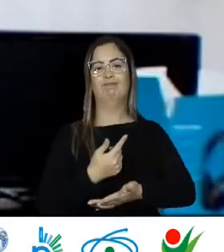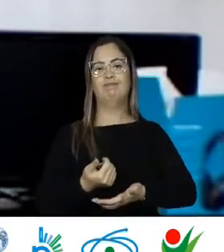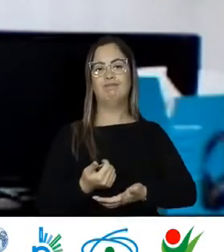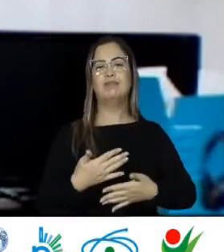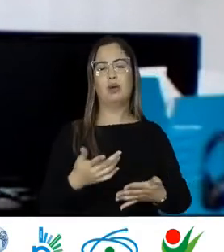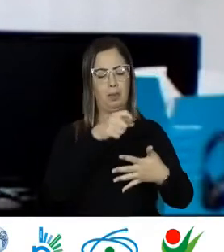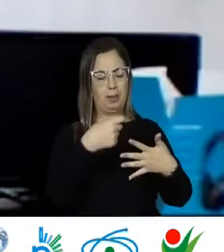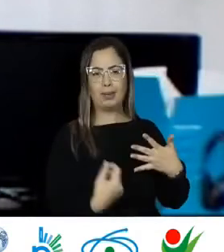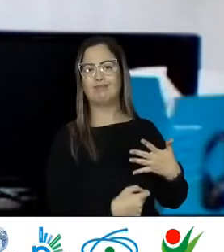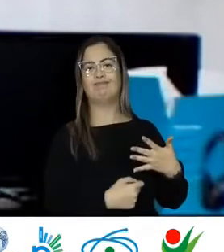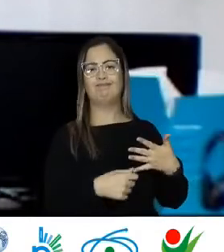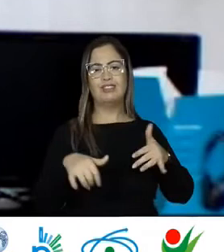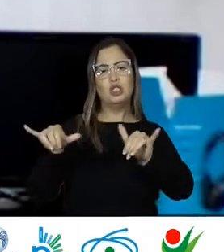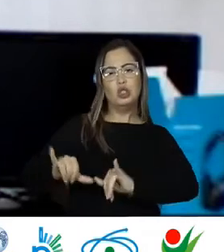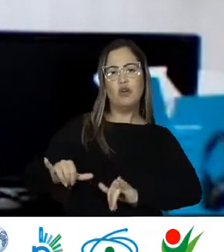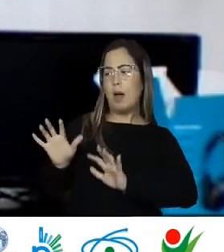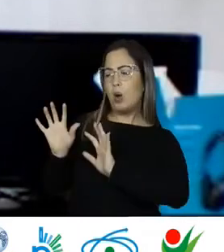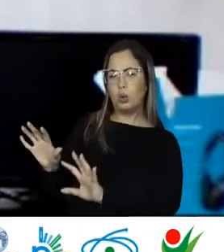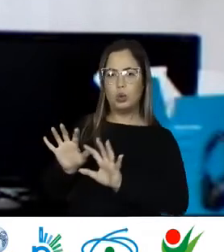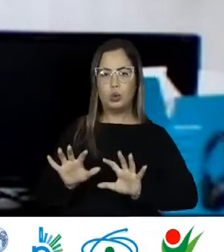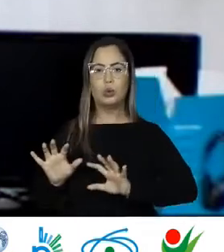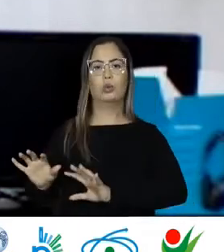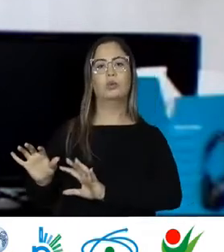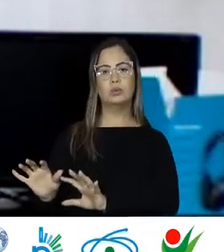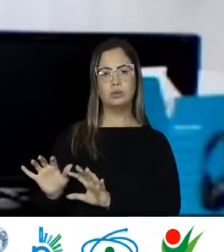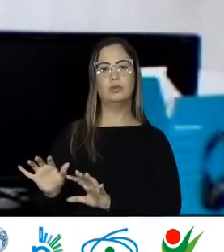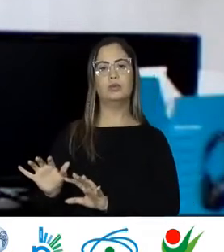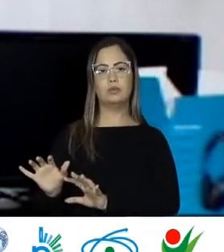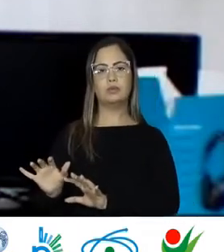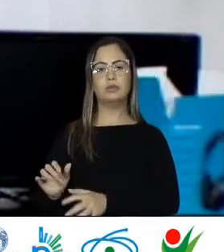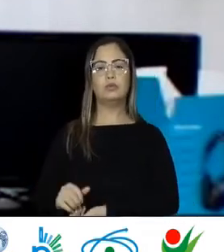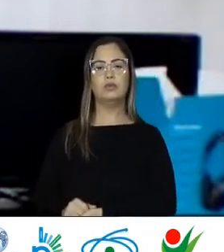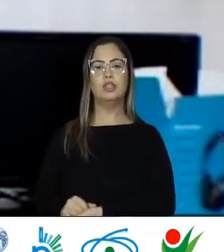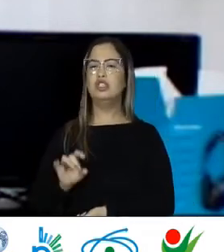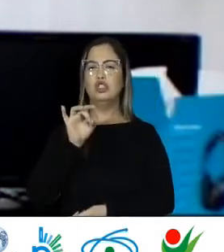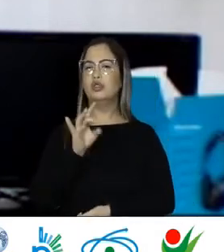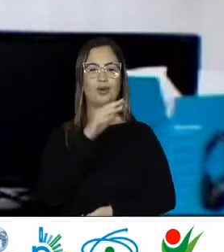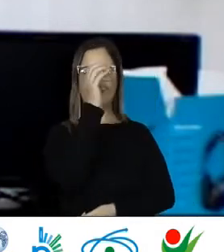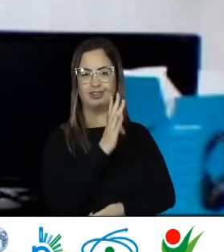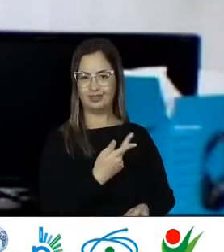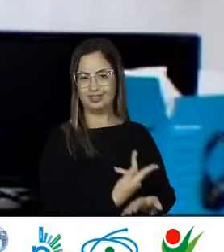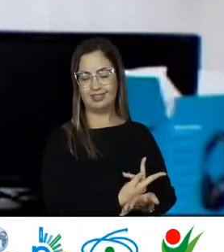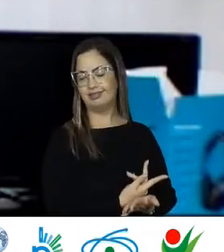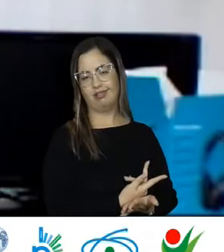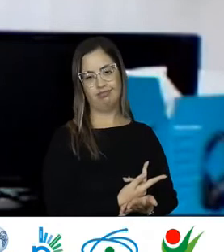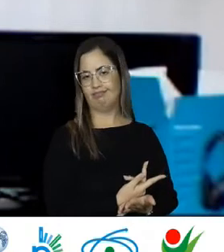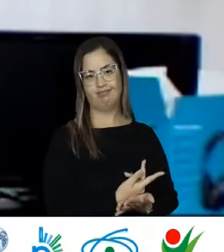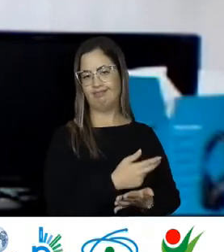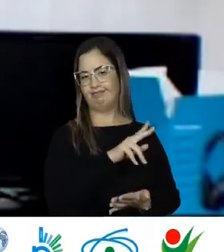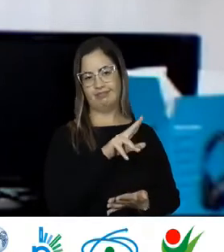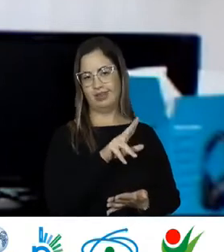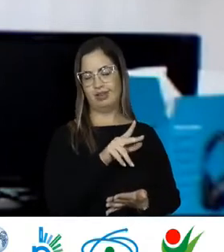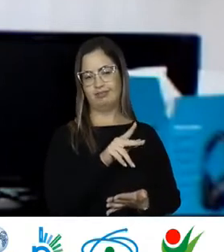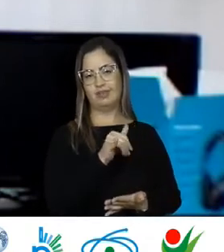Às vezes Que os estudos Que têm mostrado Que são E não é só aqui Quando a gente vai olhar Os estudos que tem Sobre a